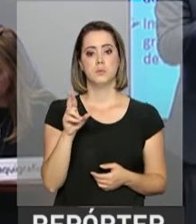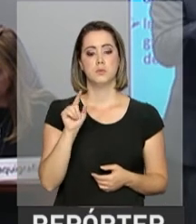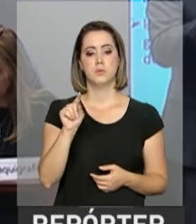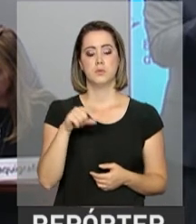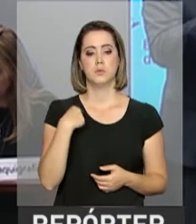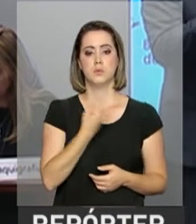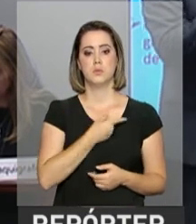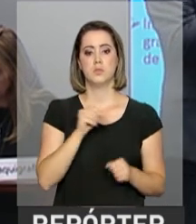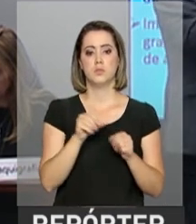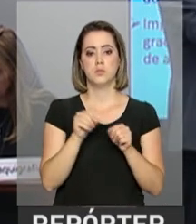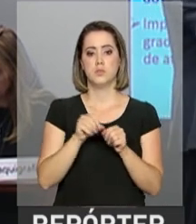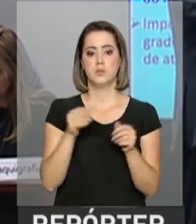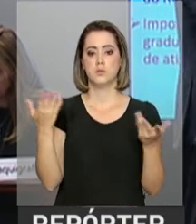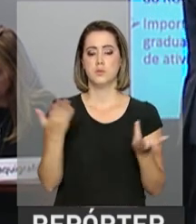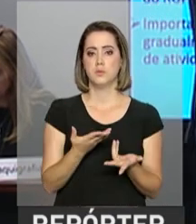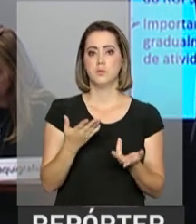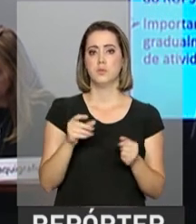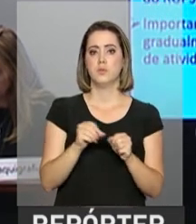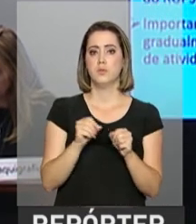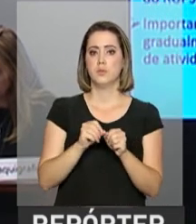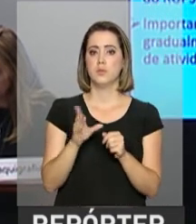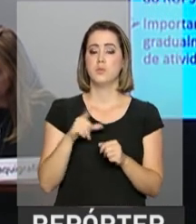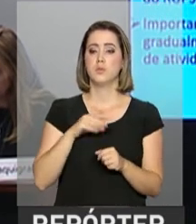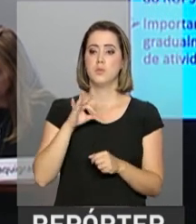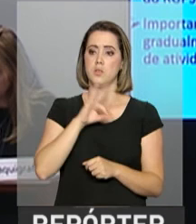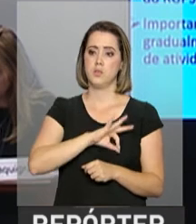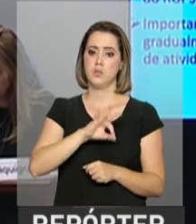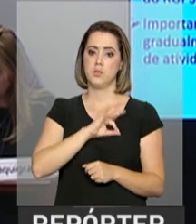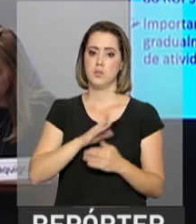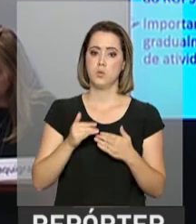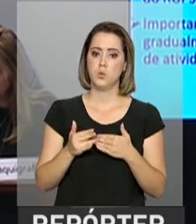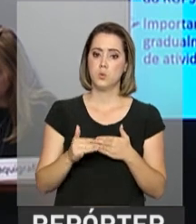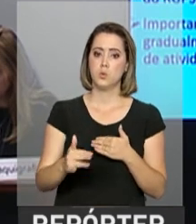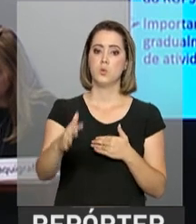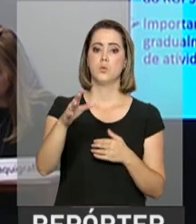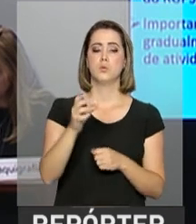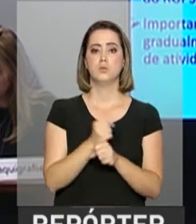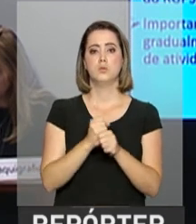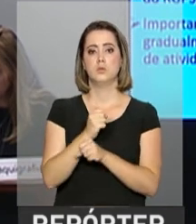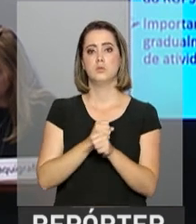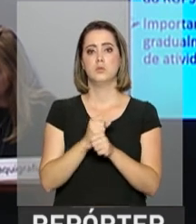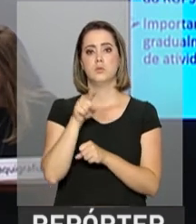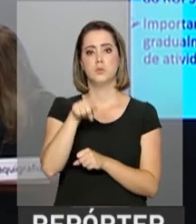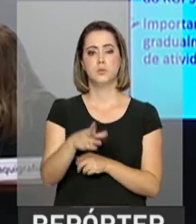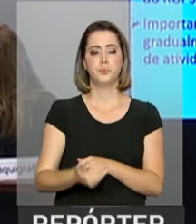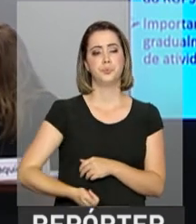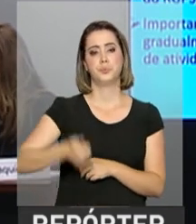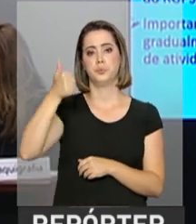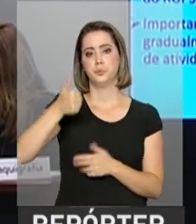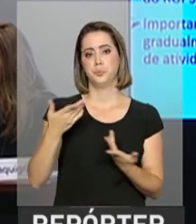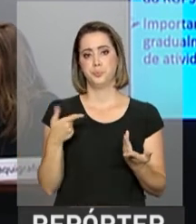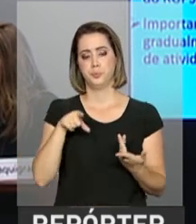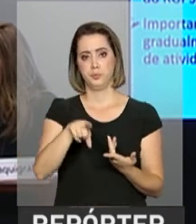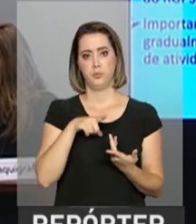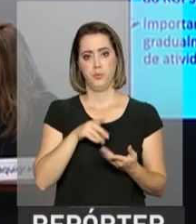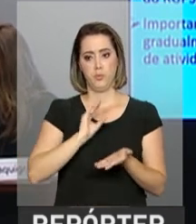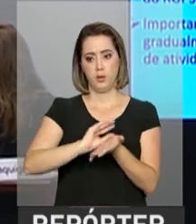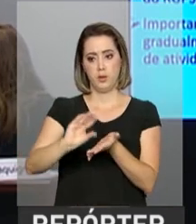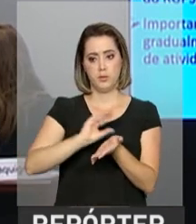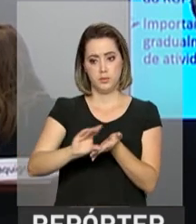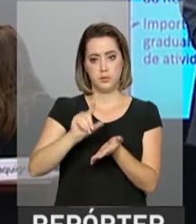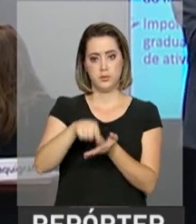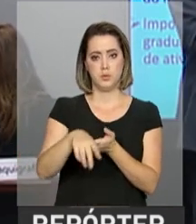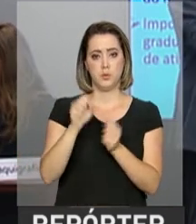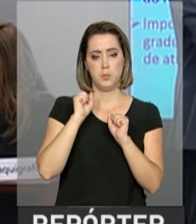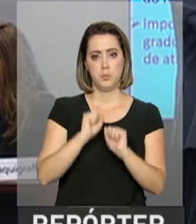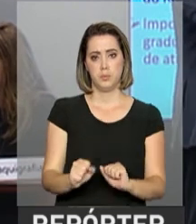O que a gente faz com a reforma da Previdência? Faz com que ele tenha um salário mínimo atualizado todo ano. Então, este é o maior retorno de investimento possível